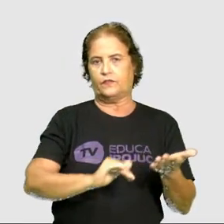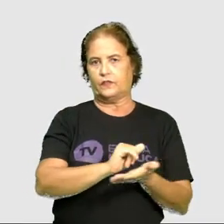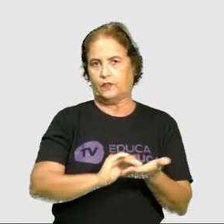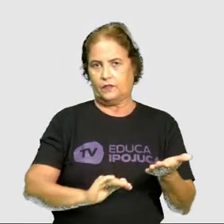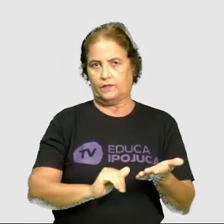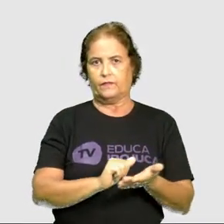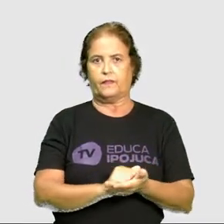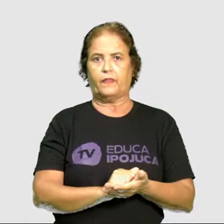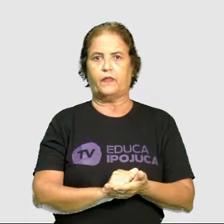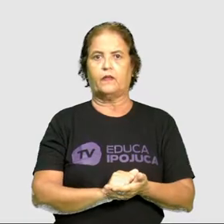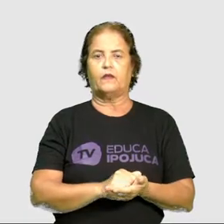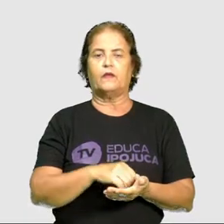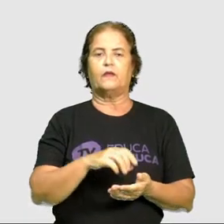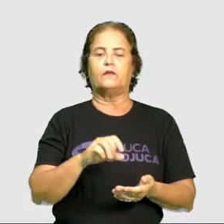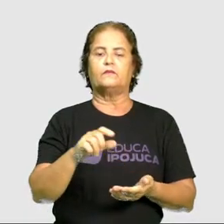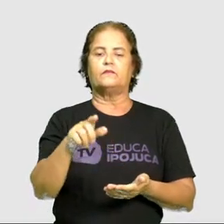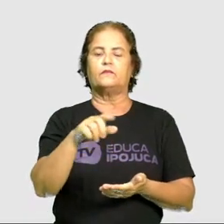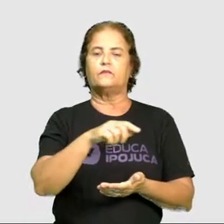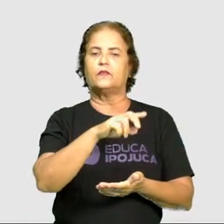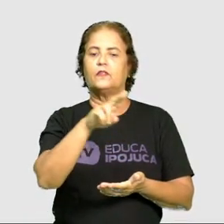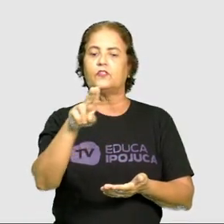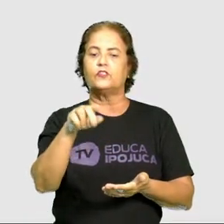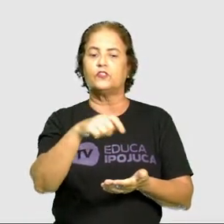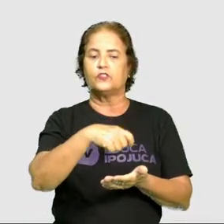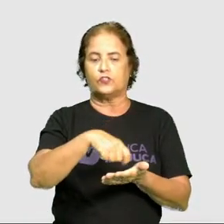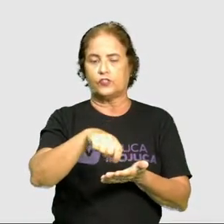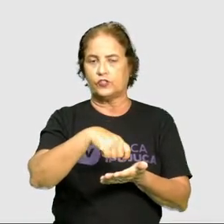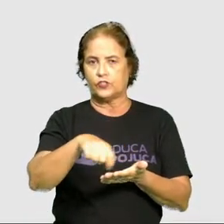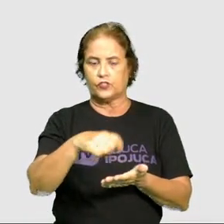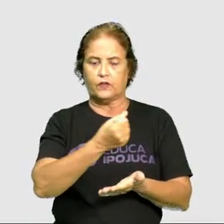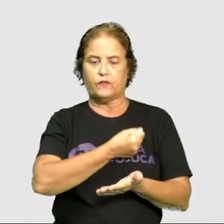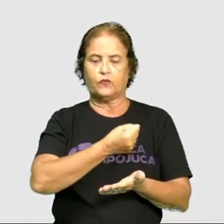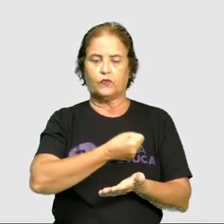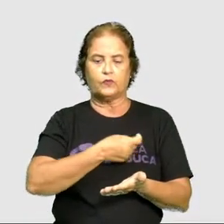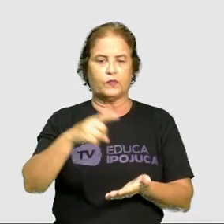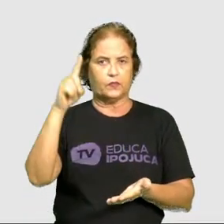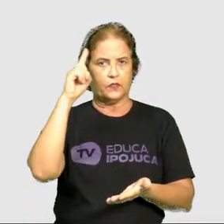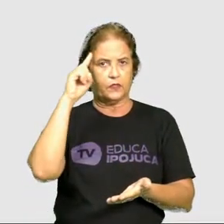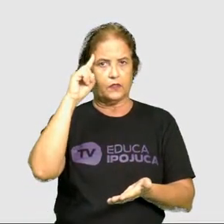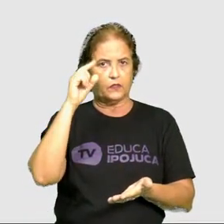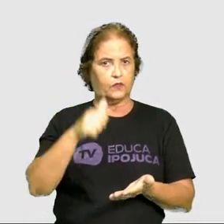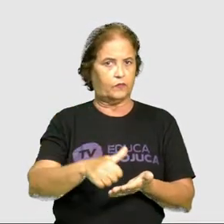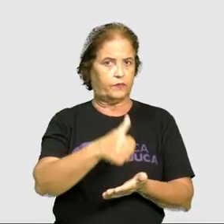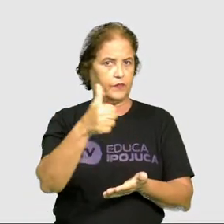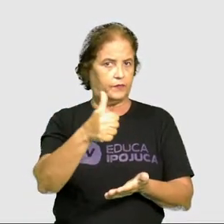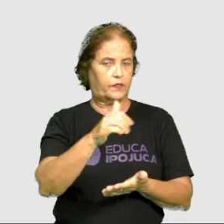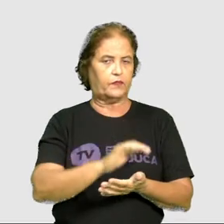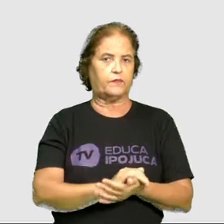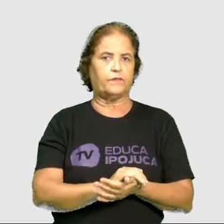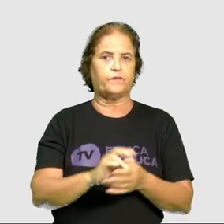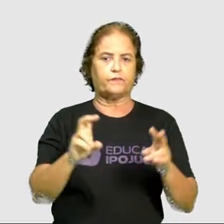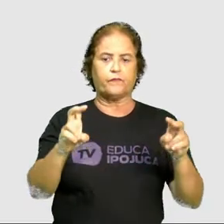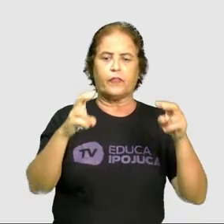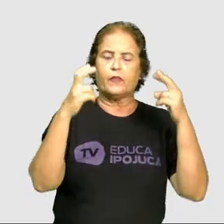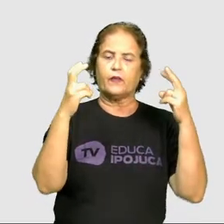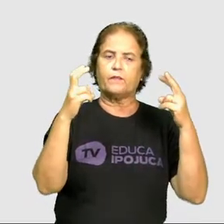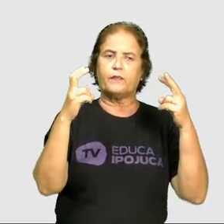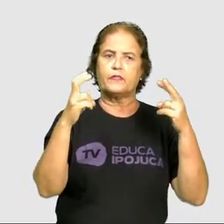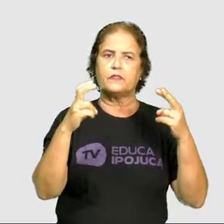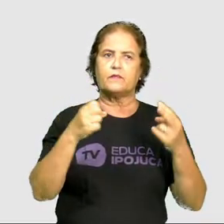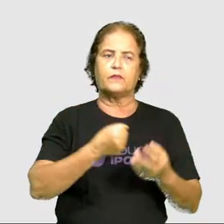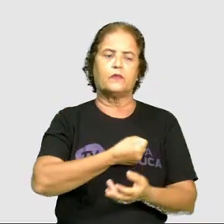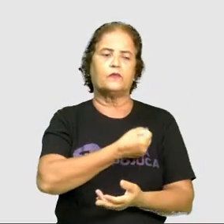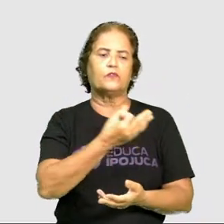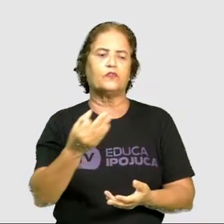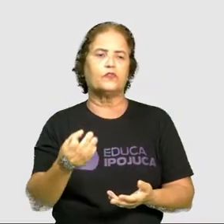Escreva os números que fazem parte da sua vida. Esse é o nosso primeiro quesito. Percebendo que os números que fazem